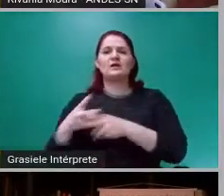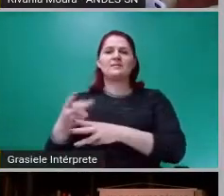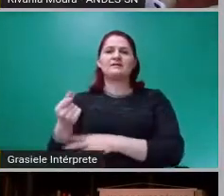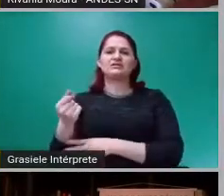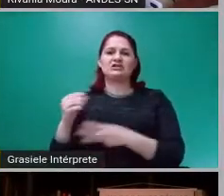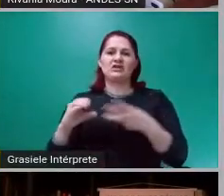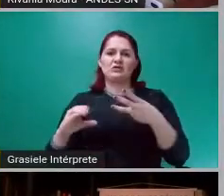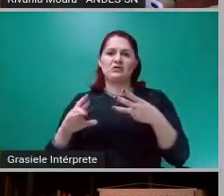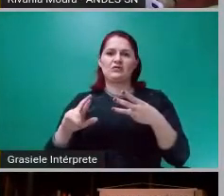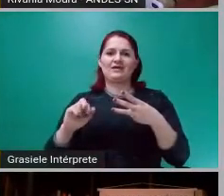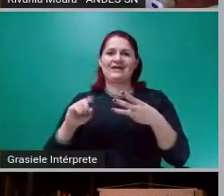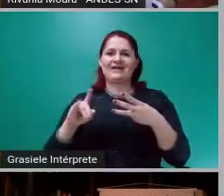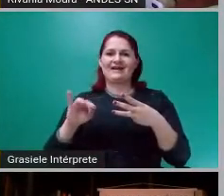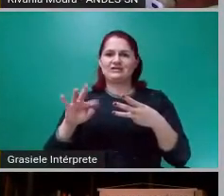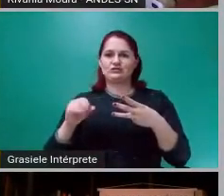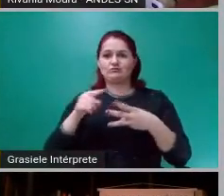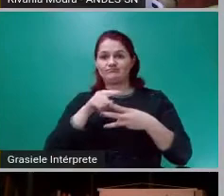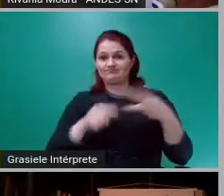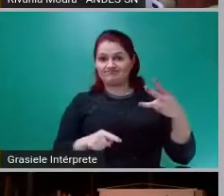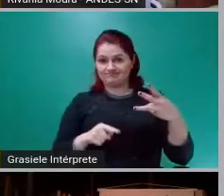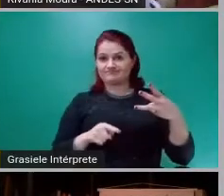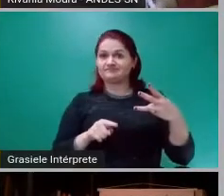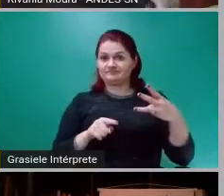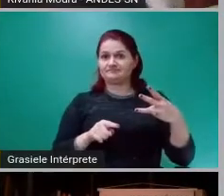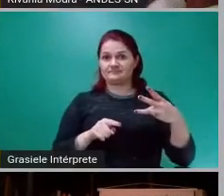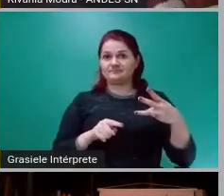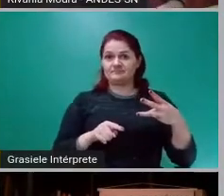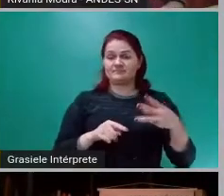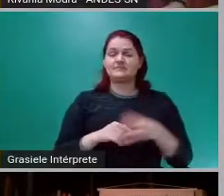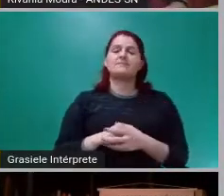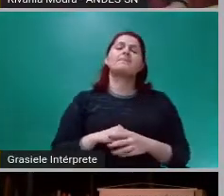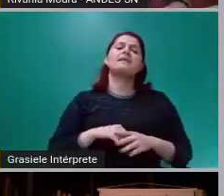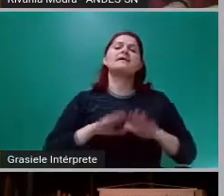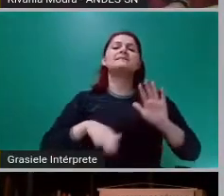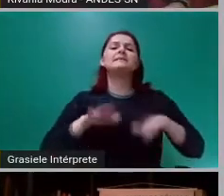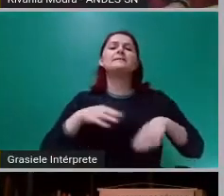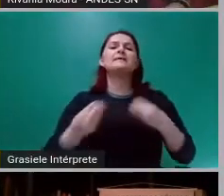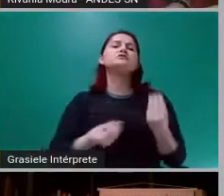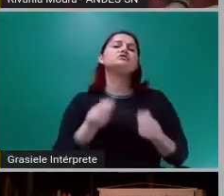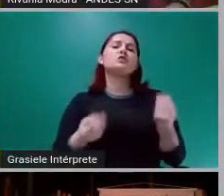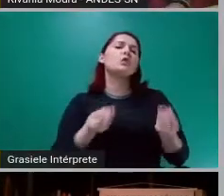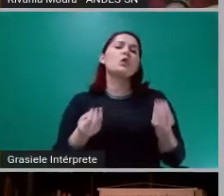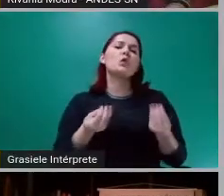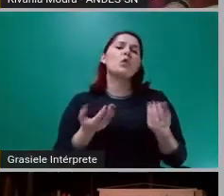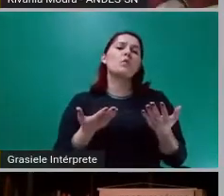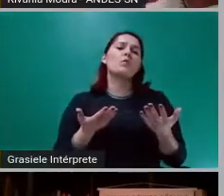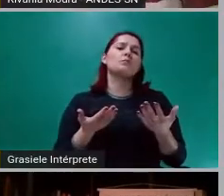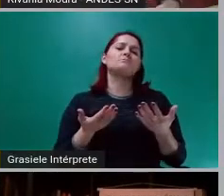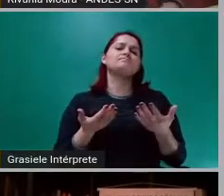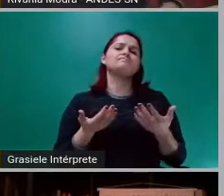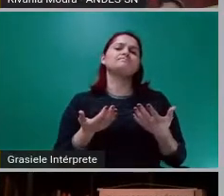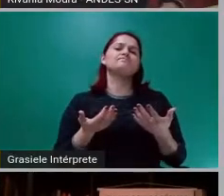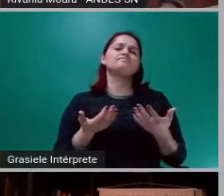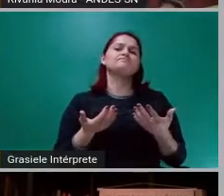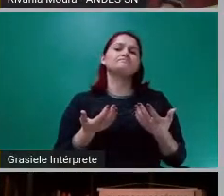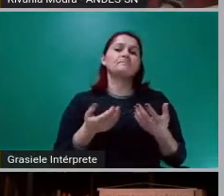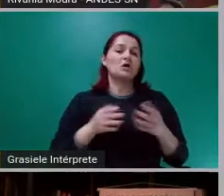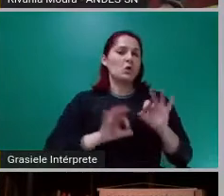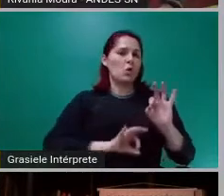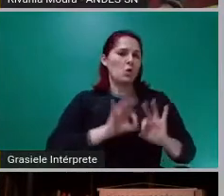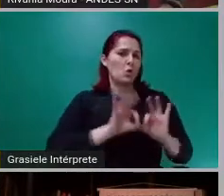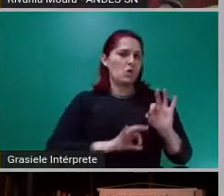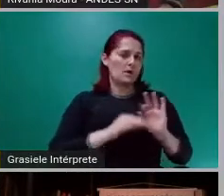dependendo de como isto for arrumado, a relação entre os